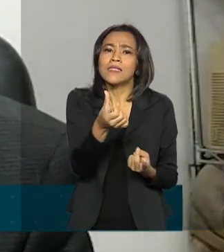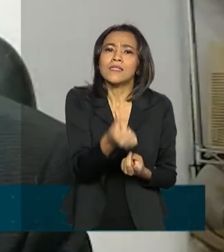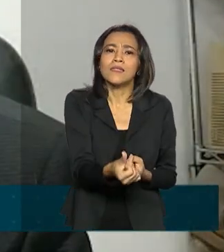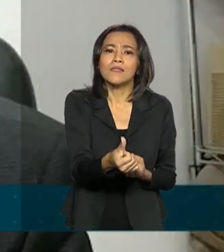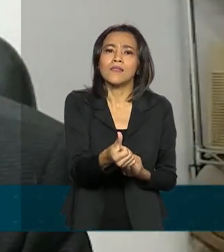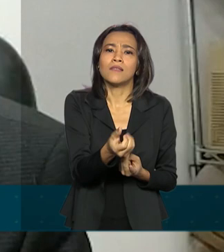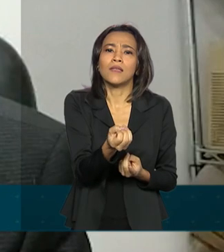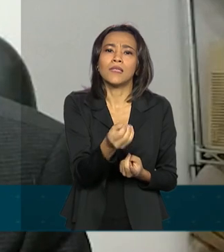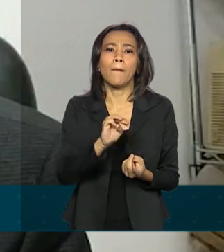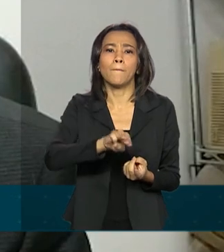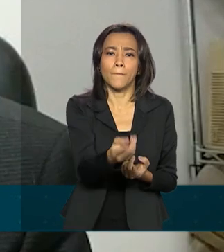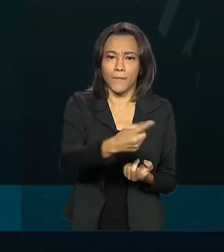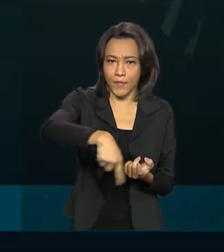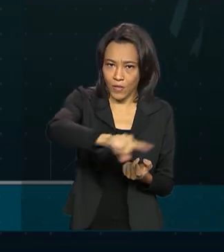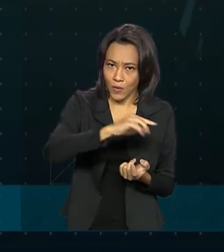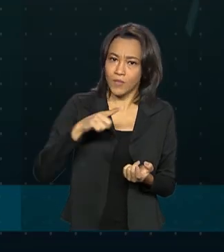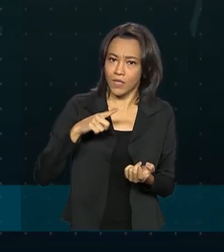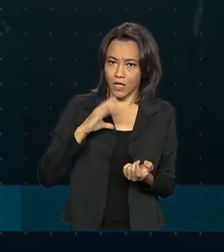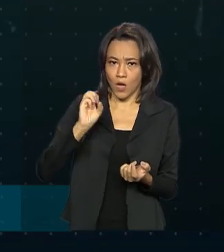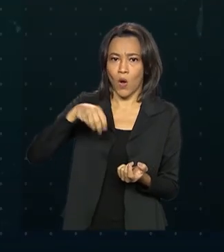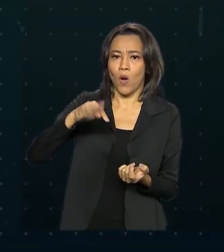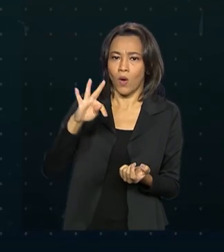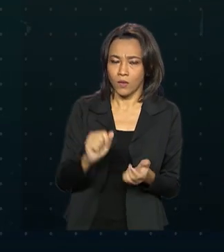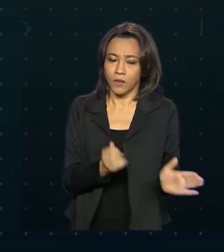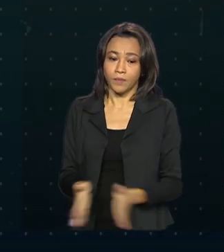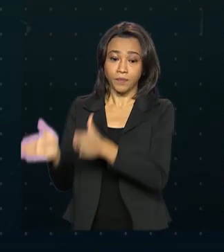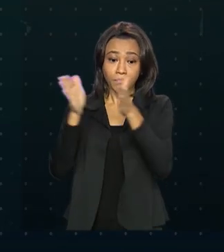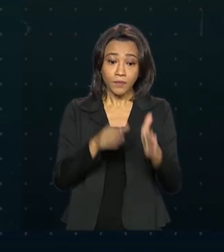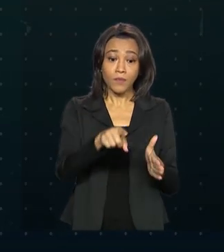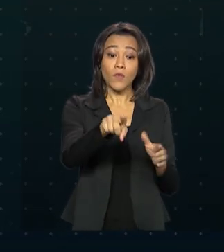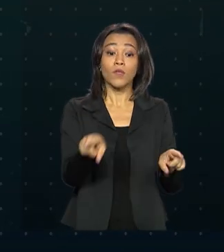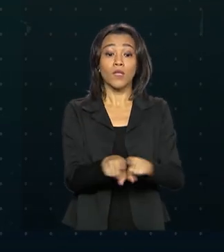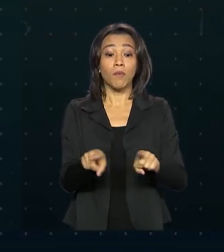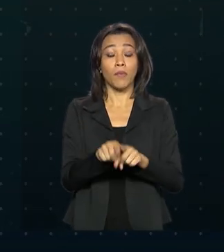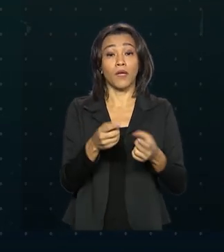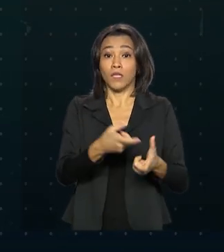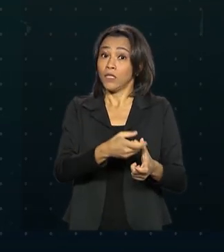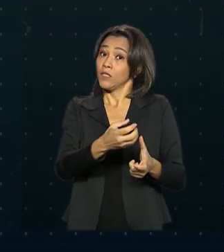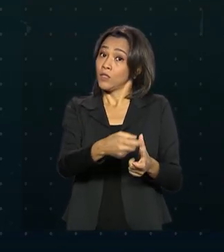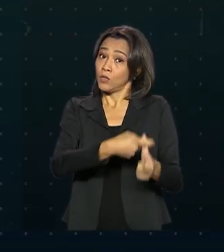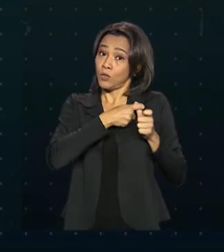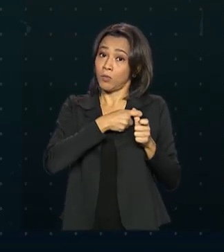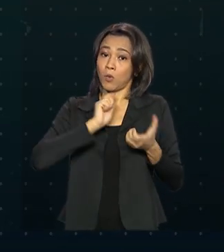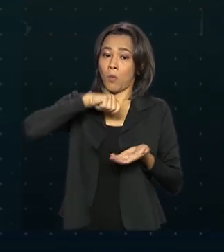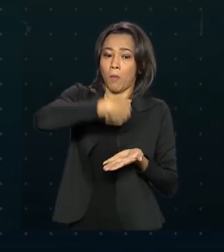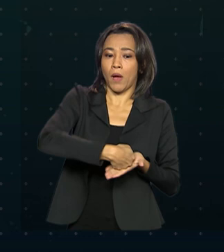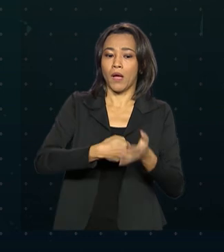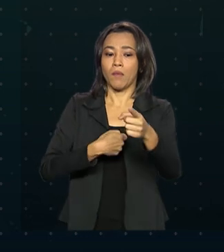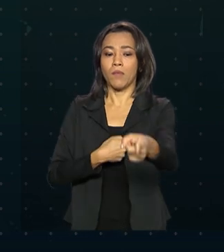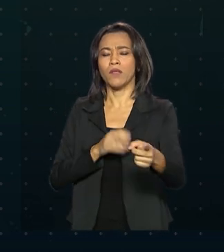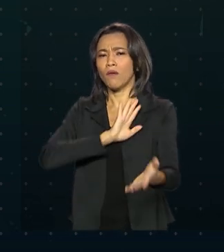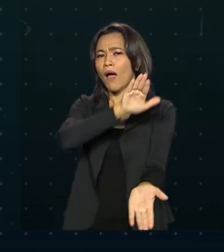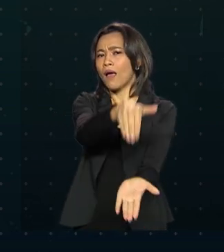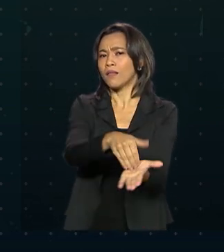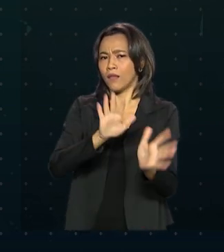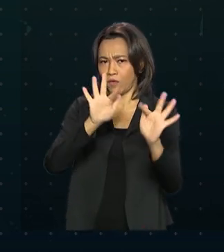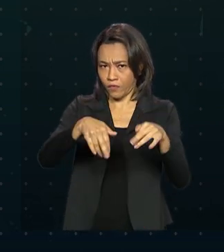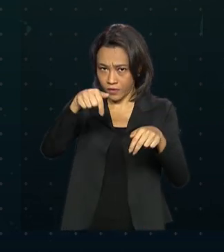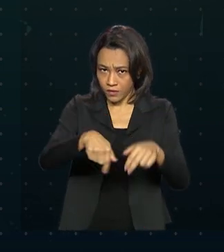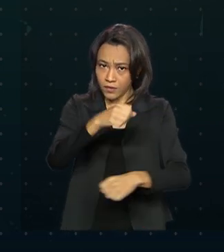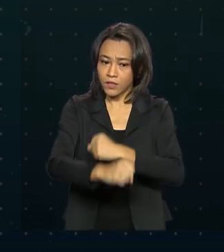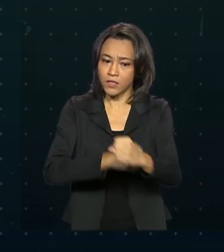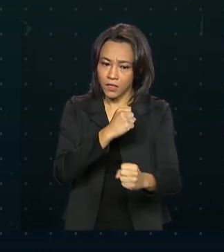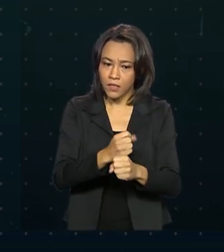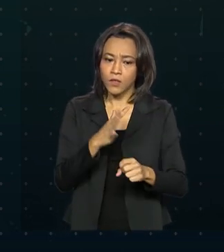brasileiros que têm conta junto ao fundo. O governo suspendeu ainda o pagamento do Fundo de Financiamento Estudantil até o fim do ano e o